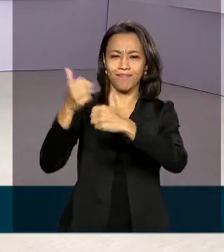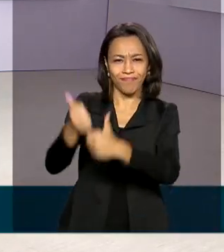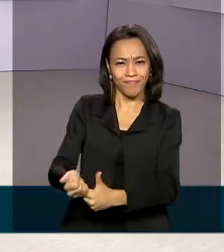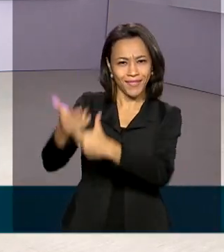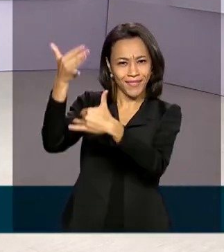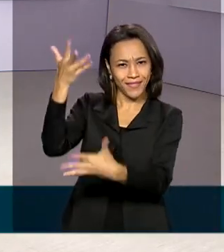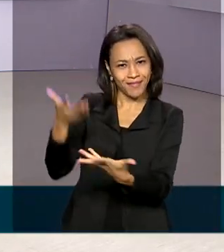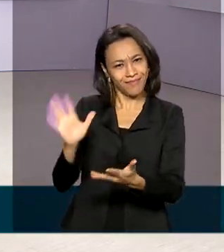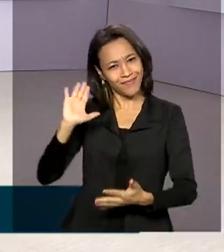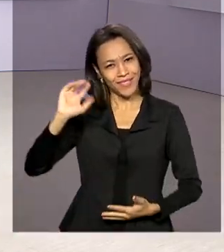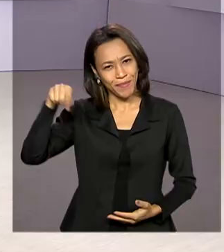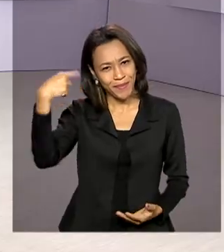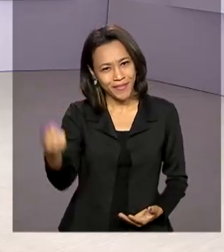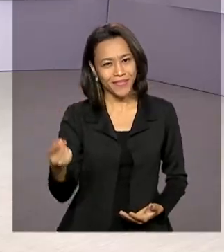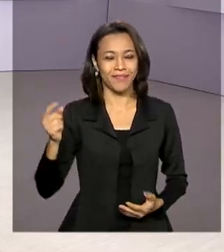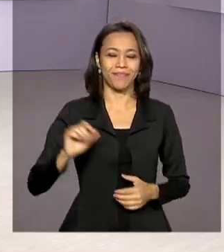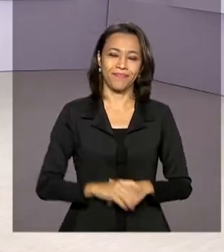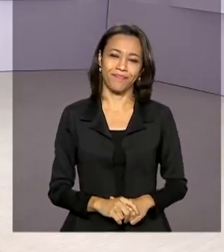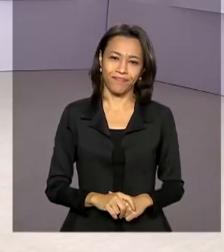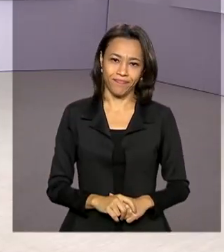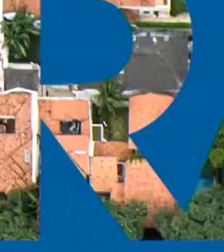redes sociais. Até a próxima edição.